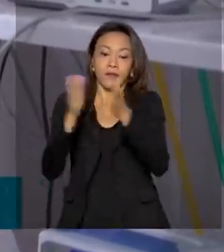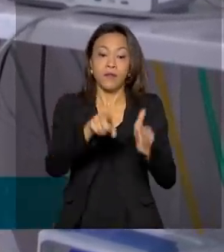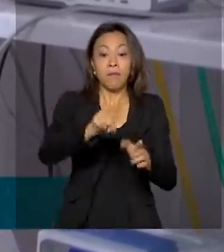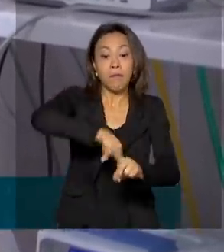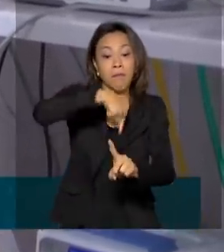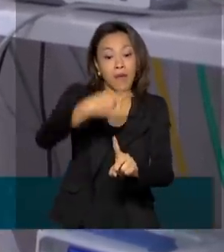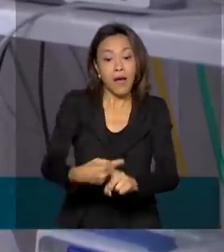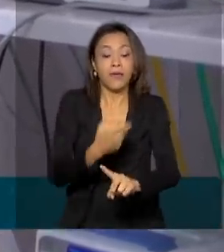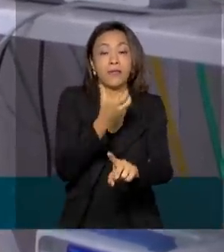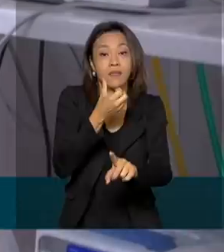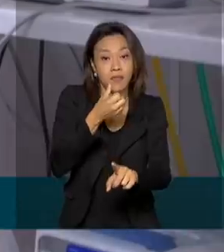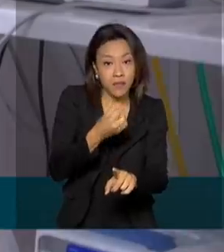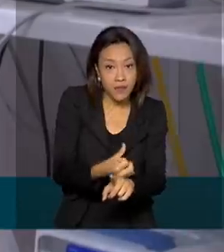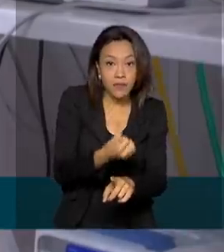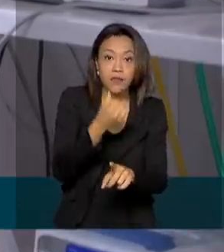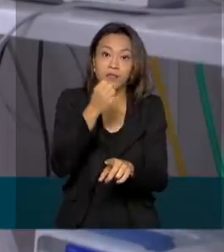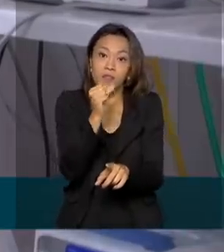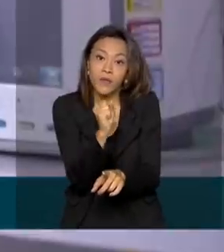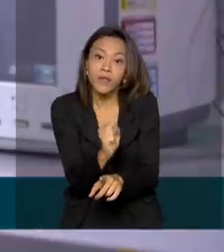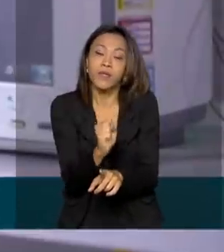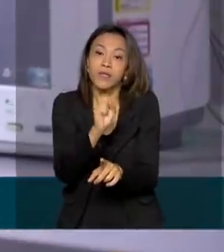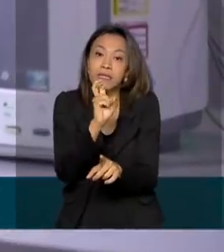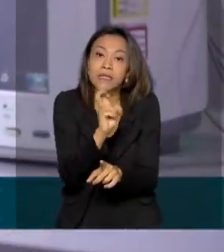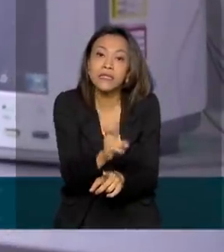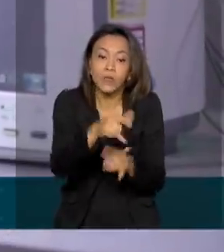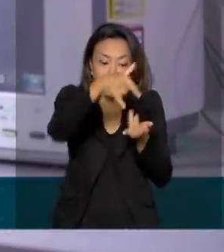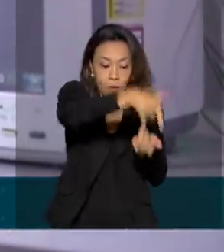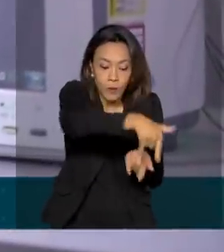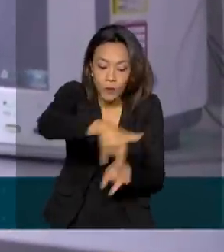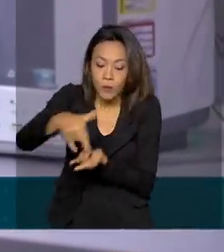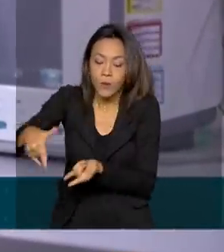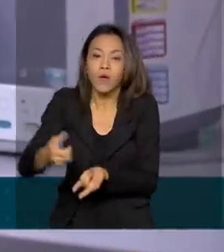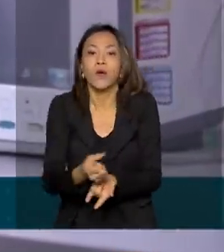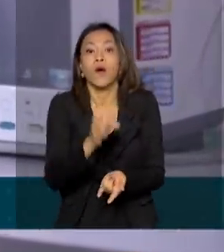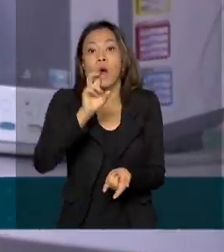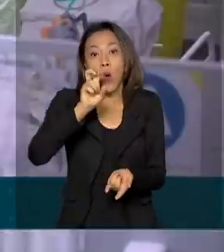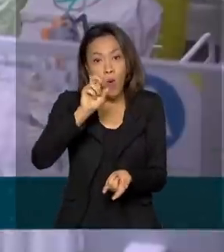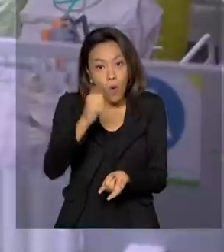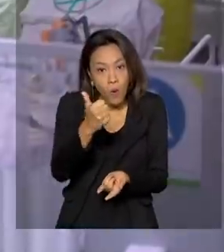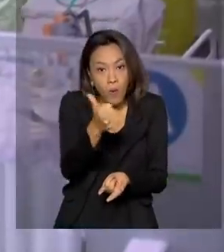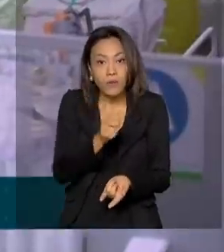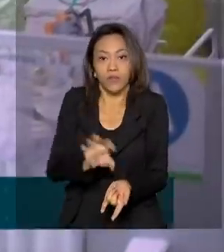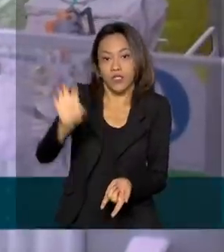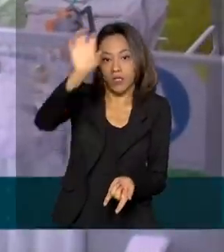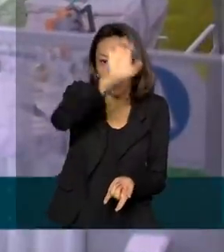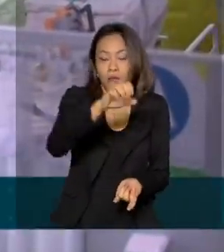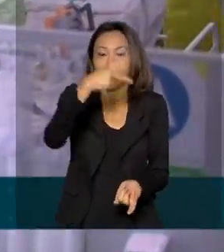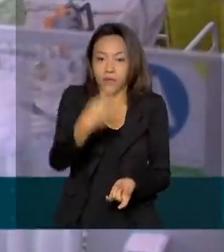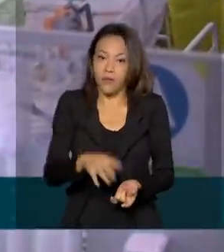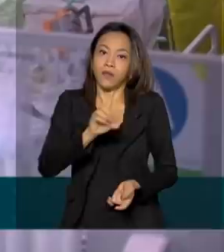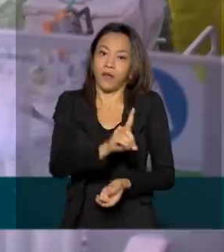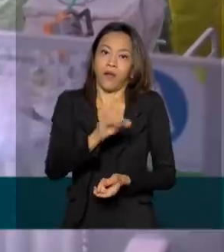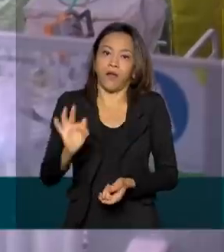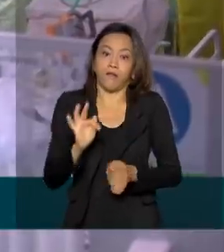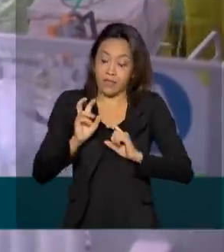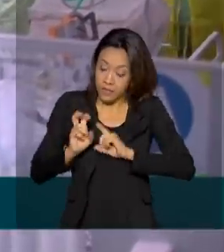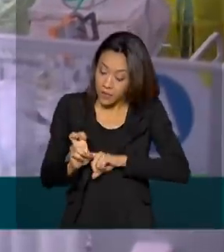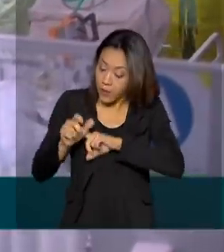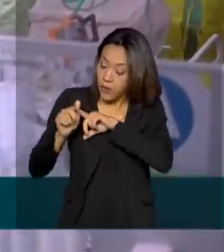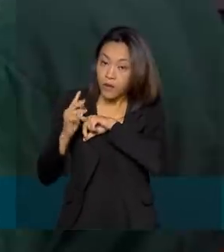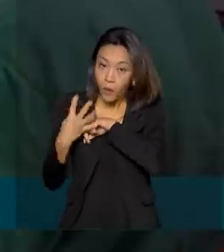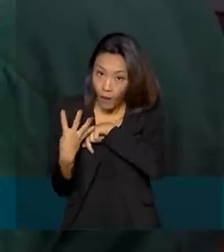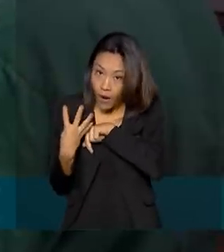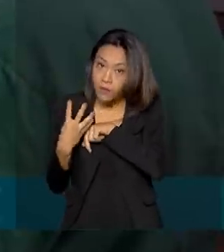mais 685 leitos de UTI para 11 estados e o Distrito Federal. Destes, 54 são